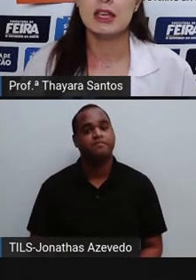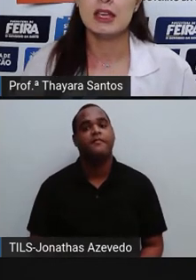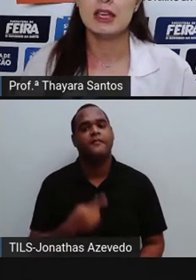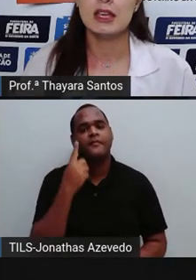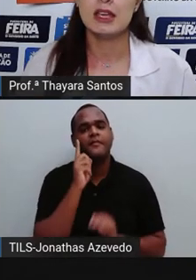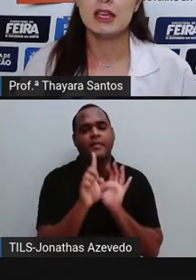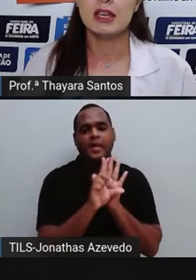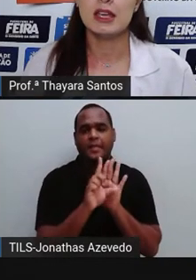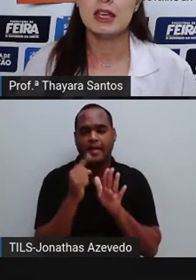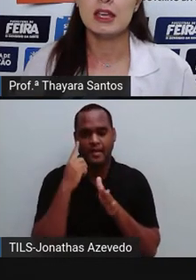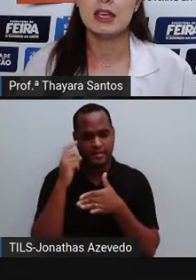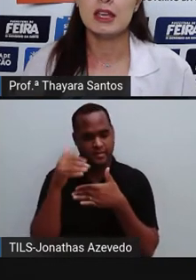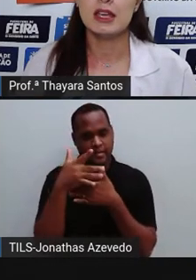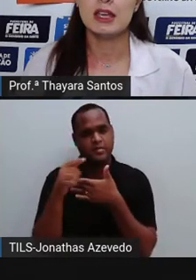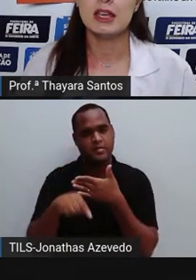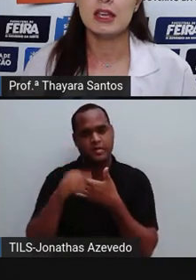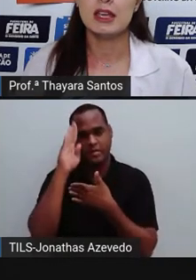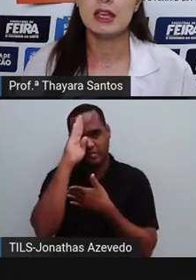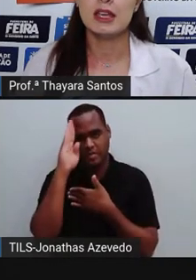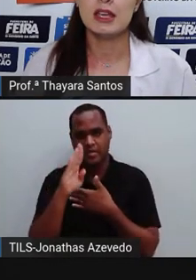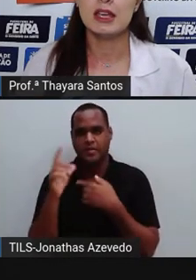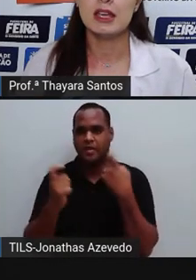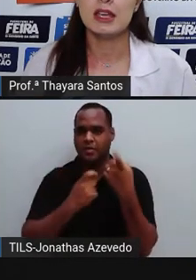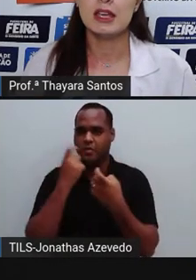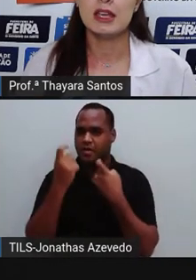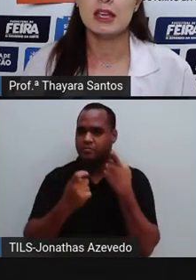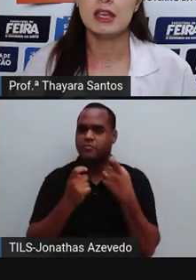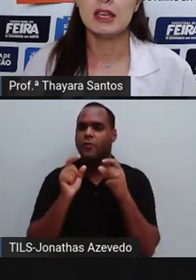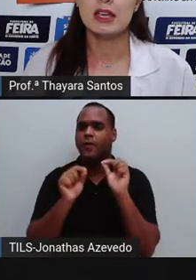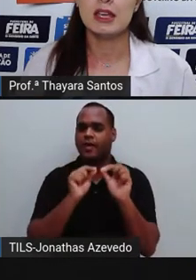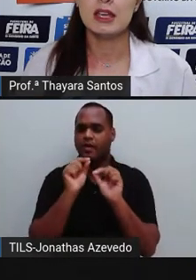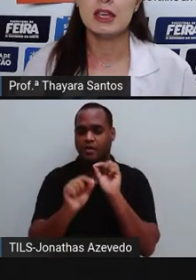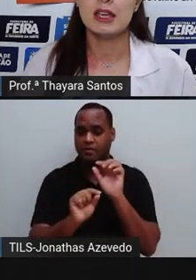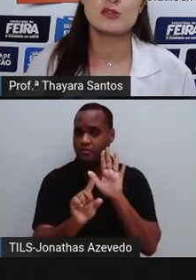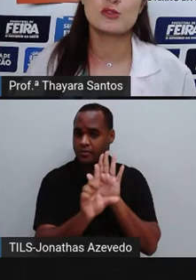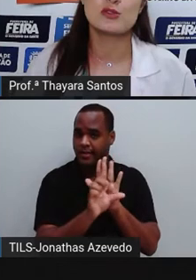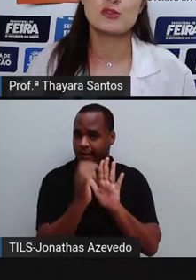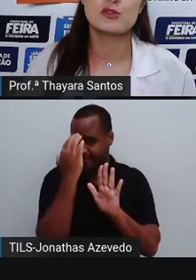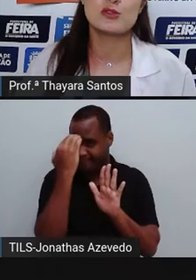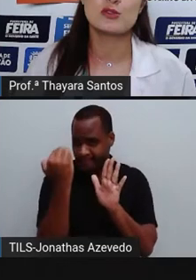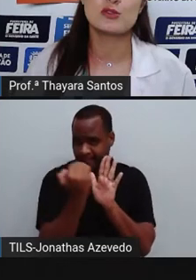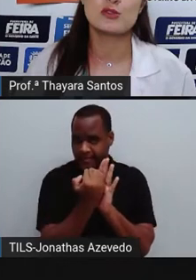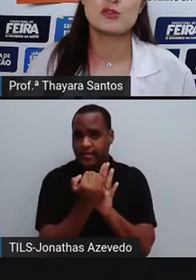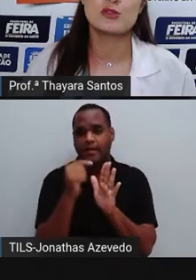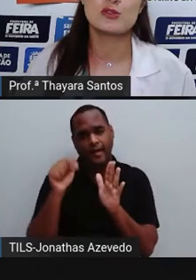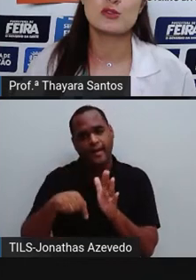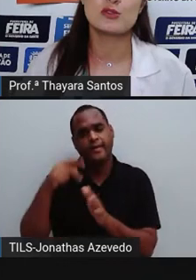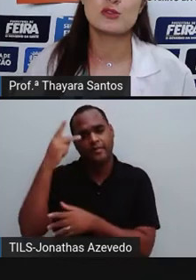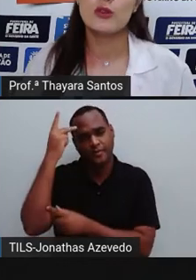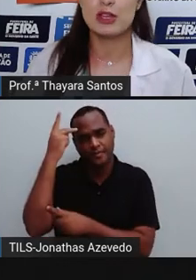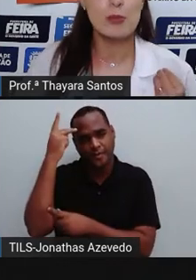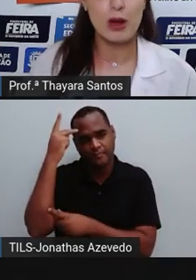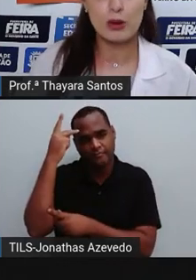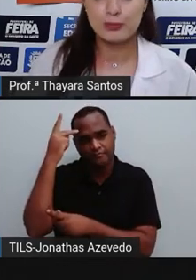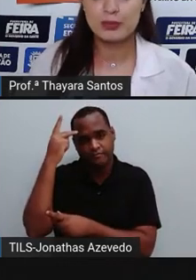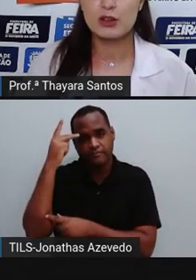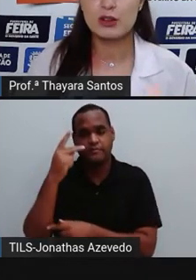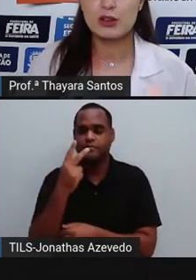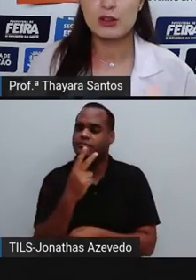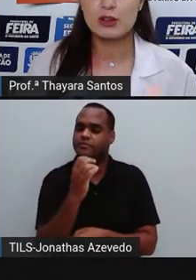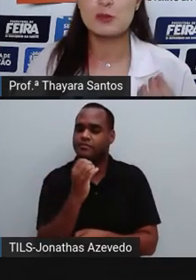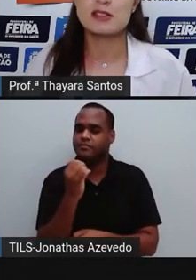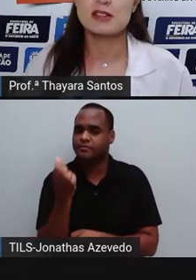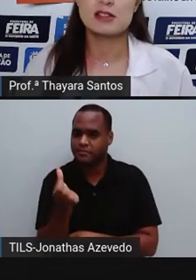E a primeira cidade aqui no Brasil, a superpassação da poluição visual foi justamente São Paulo. Em